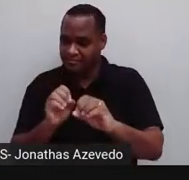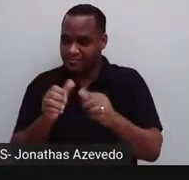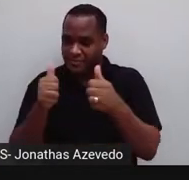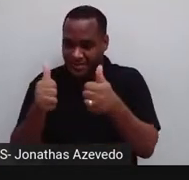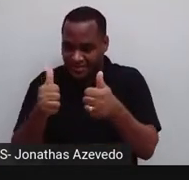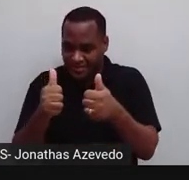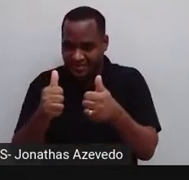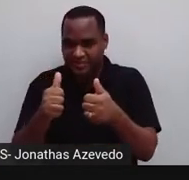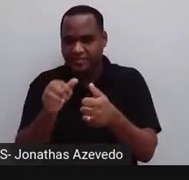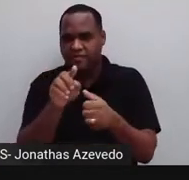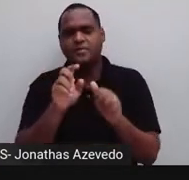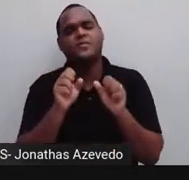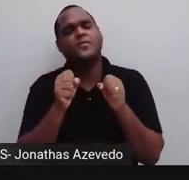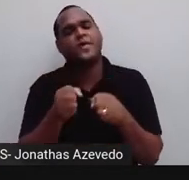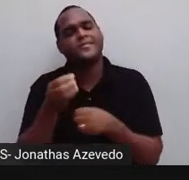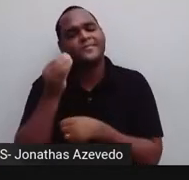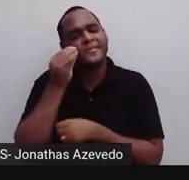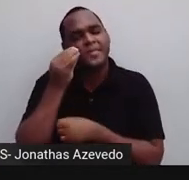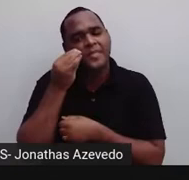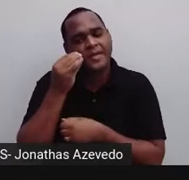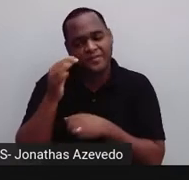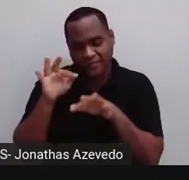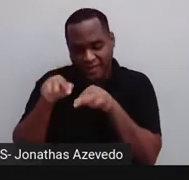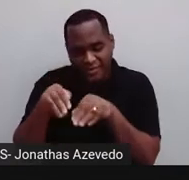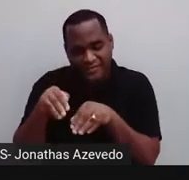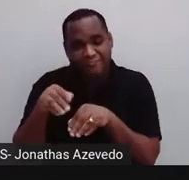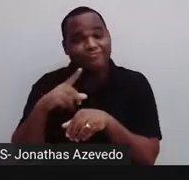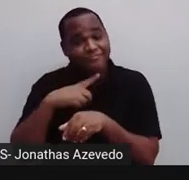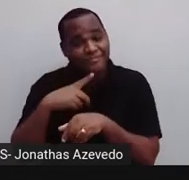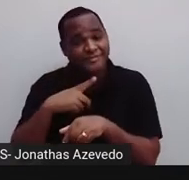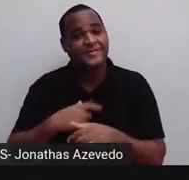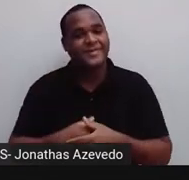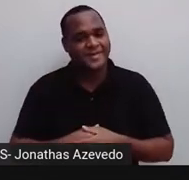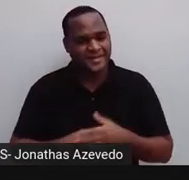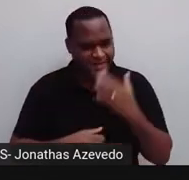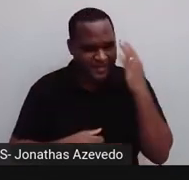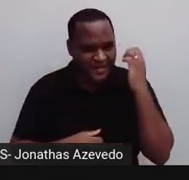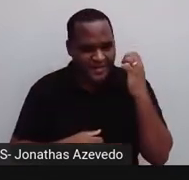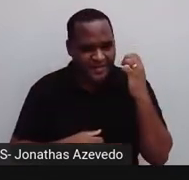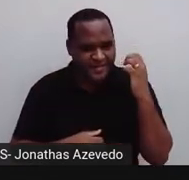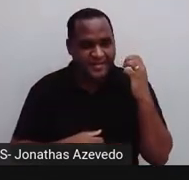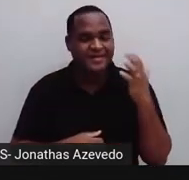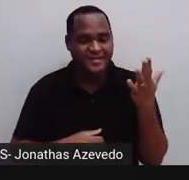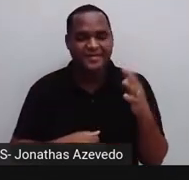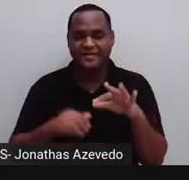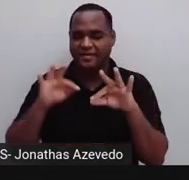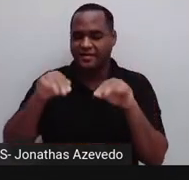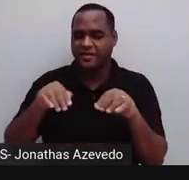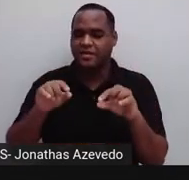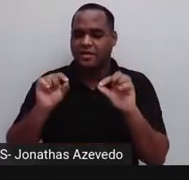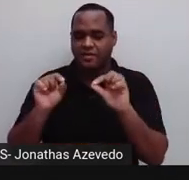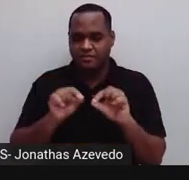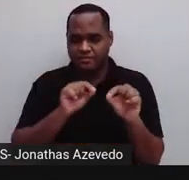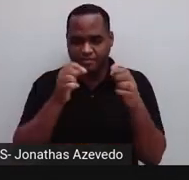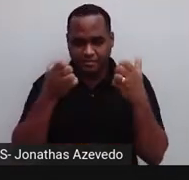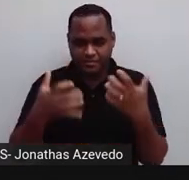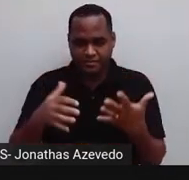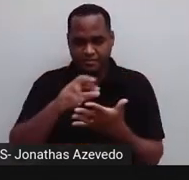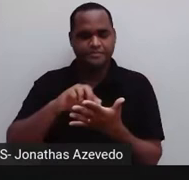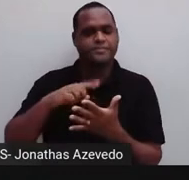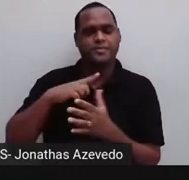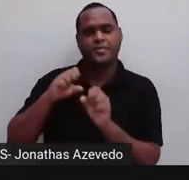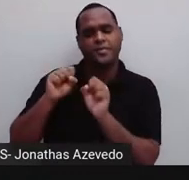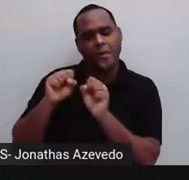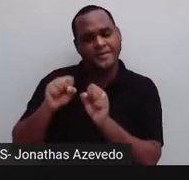A gente fazia um testezinho no final, certo? E esse testezinho também podia ser um exercício,